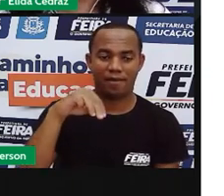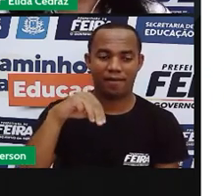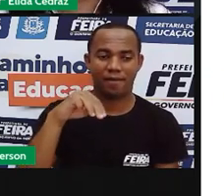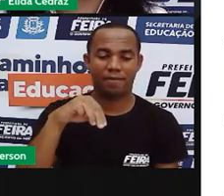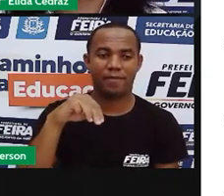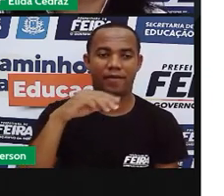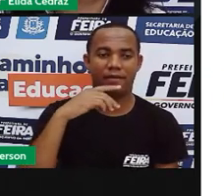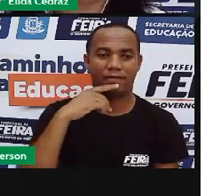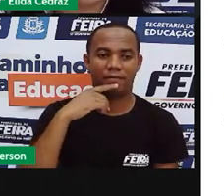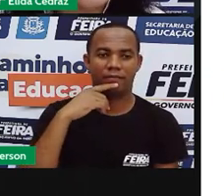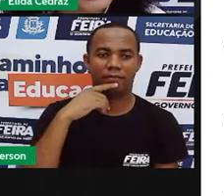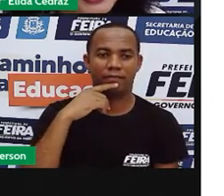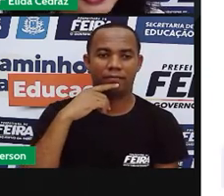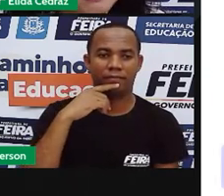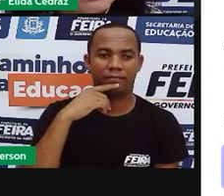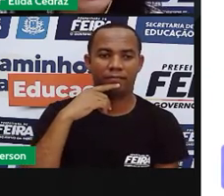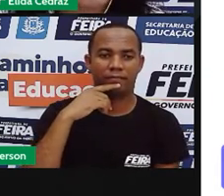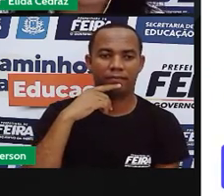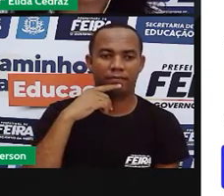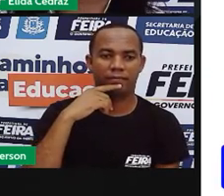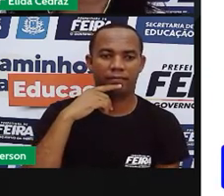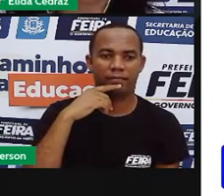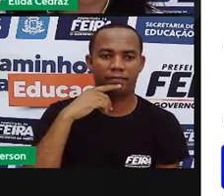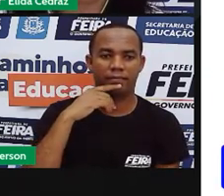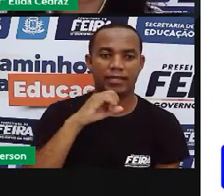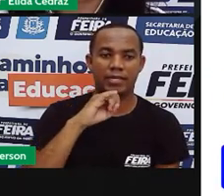I com a letrinha N.